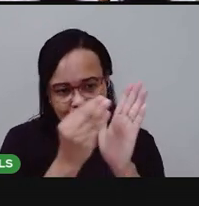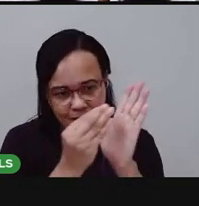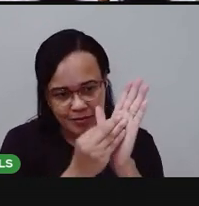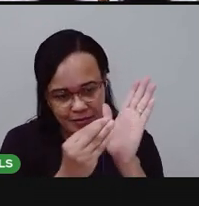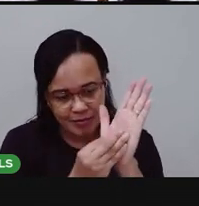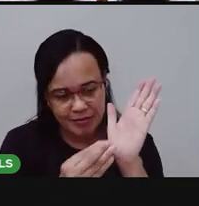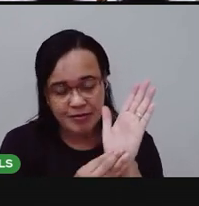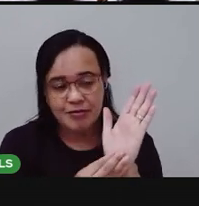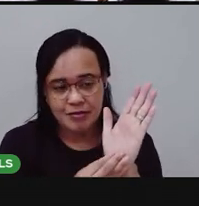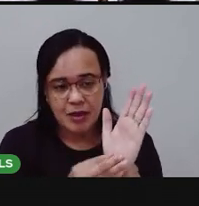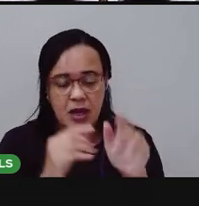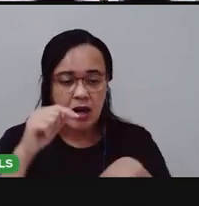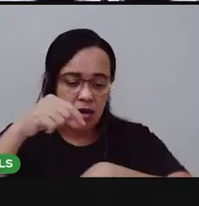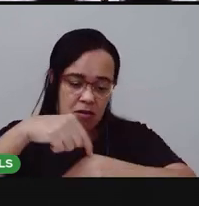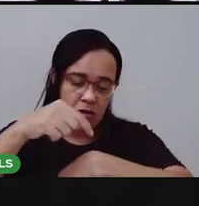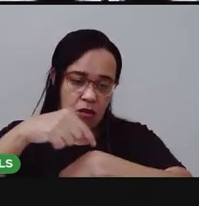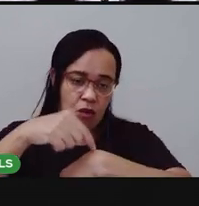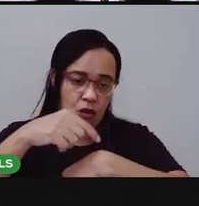horário, tá?